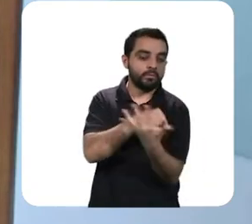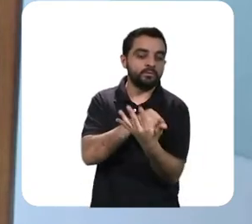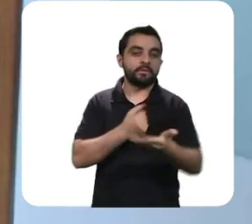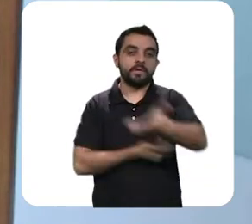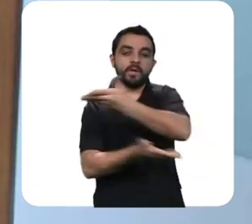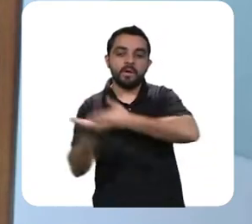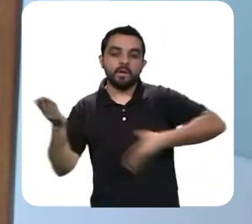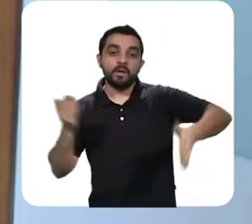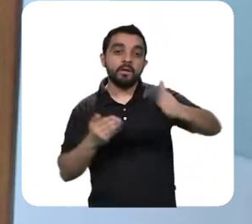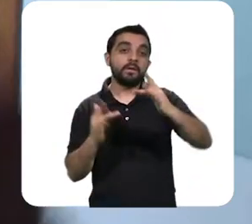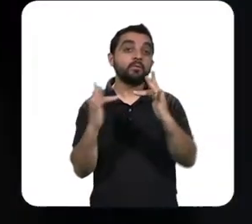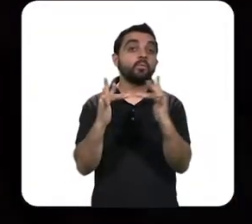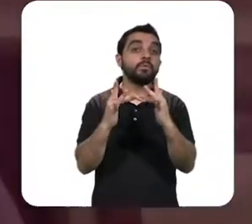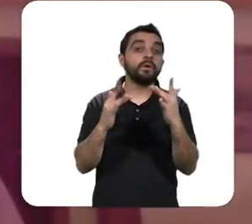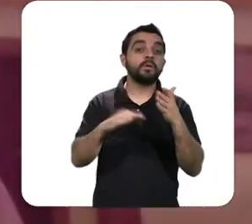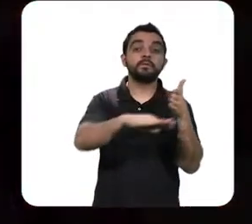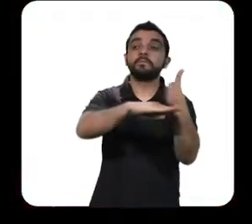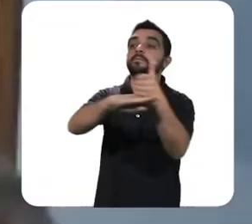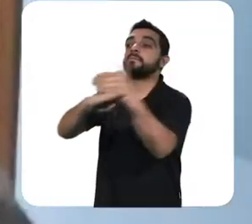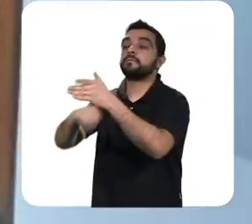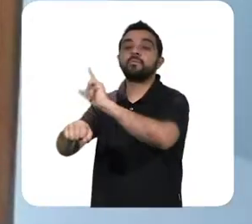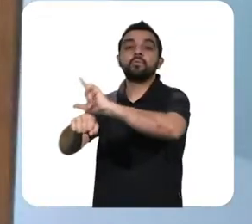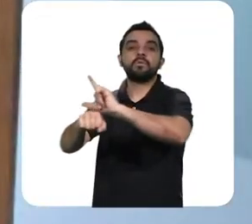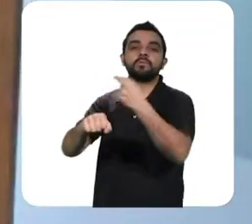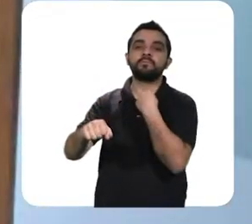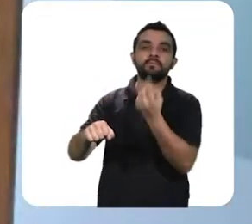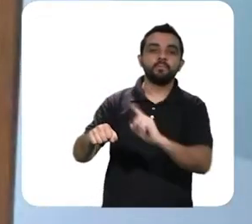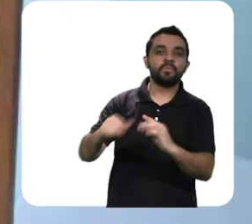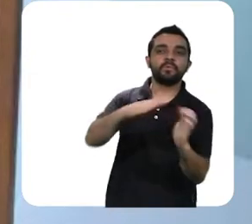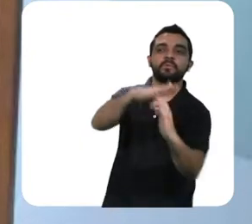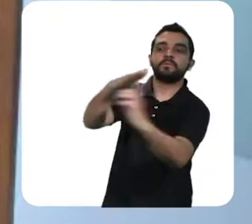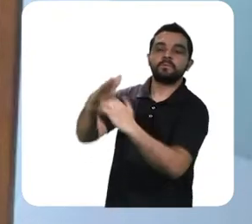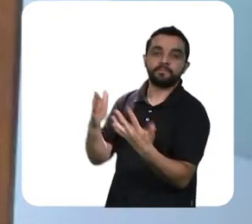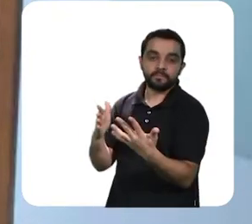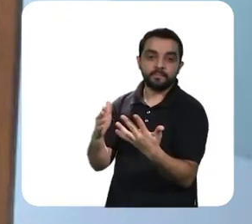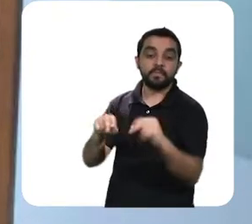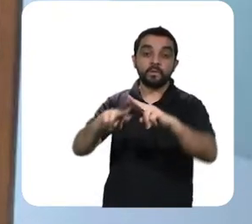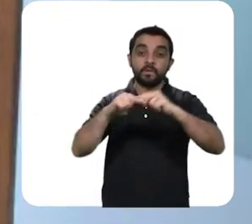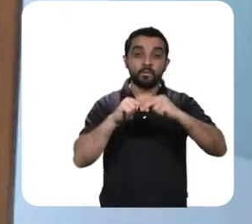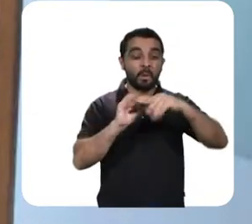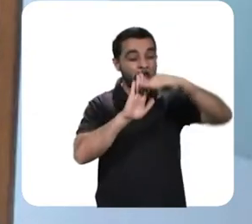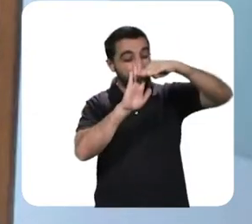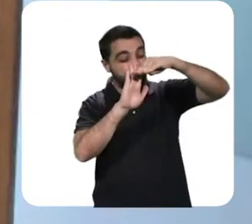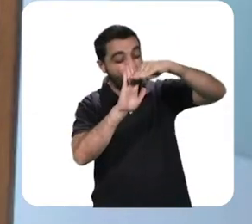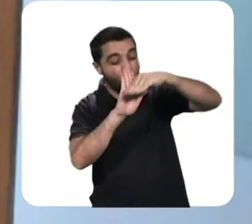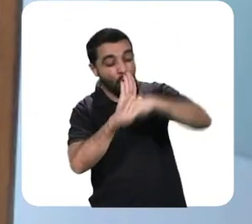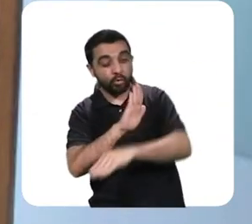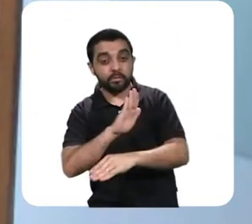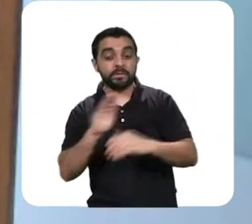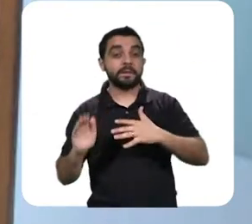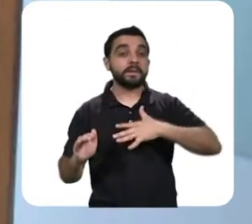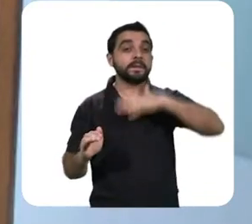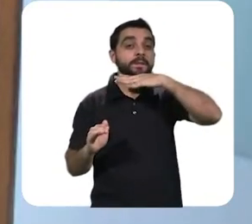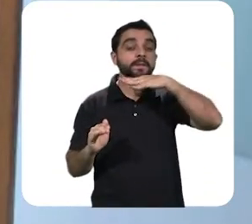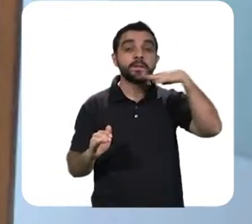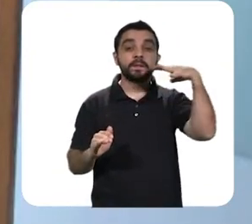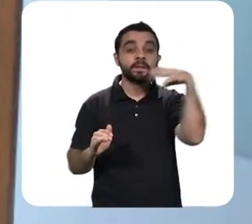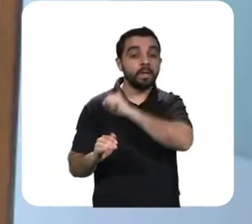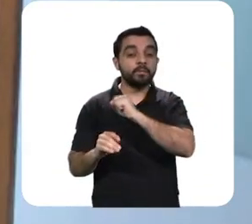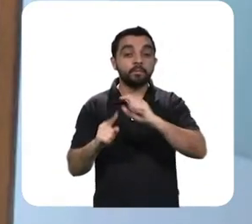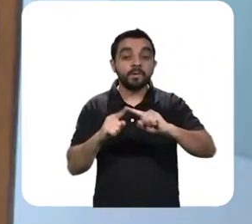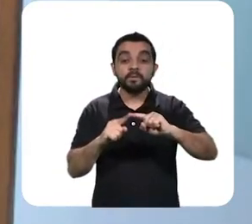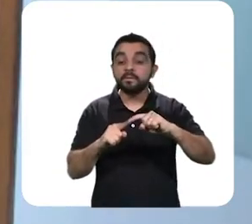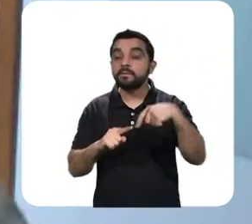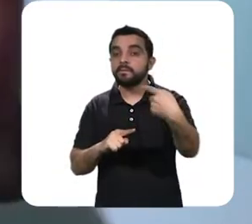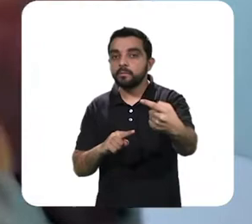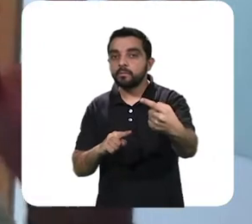setor de serviços da economia e aí o aprofundamento da crise é muito rápido consequentemente lá na